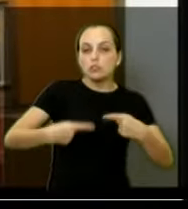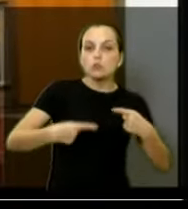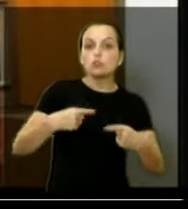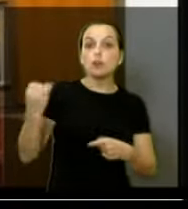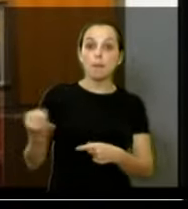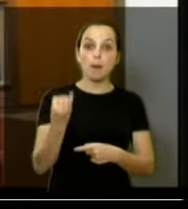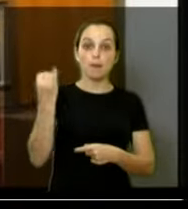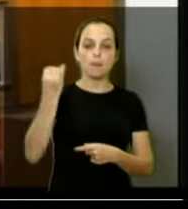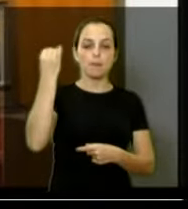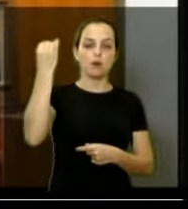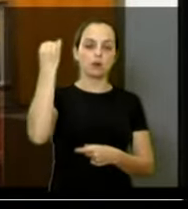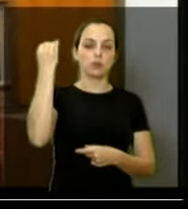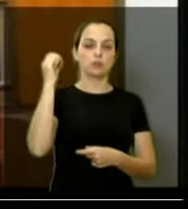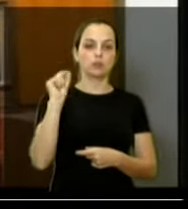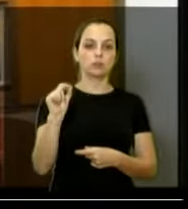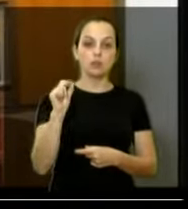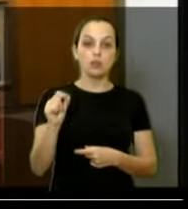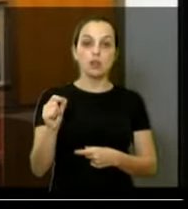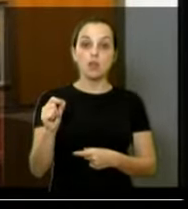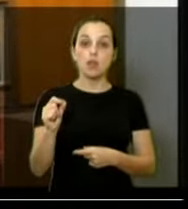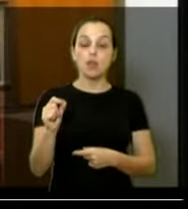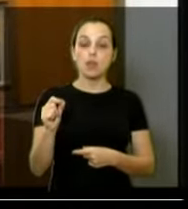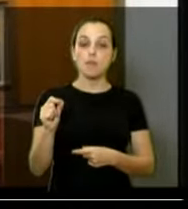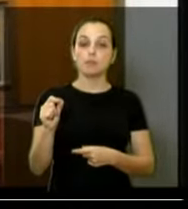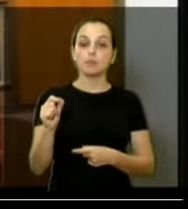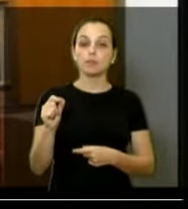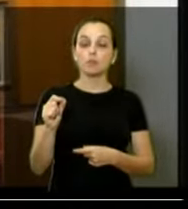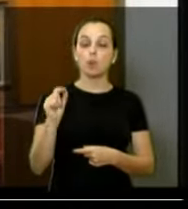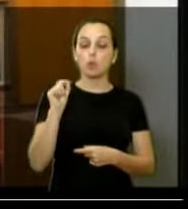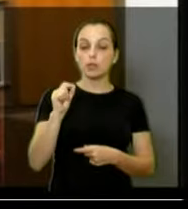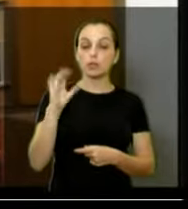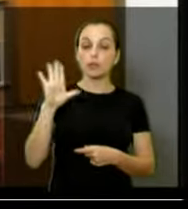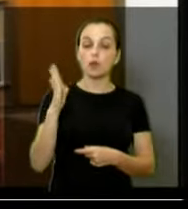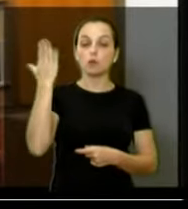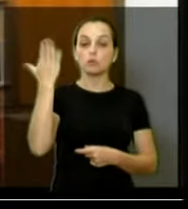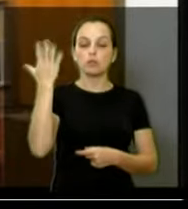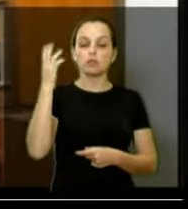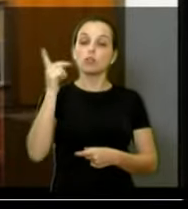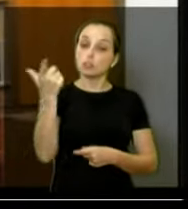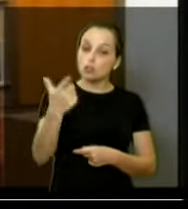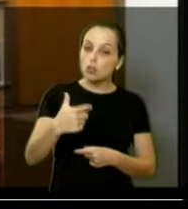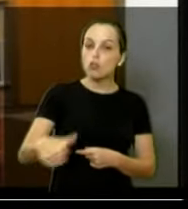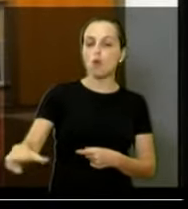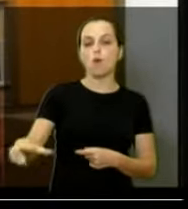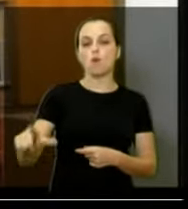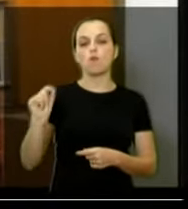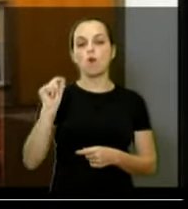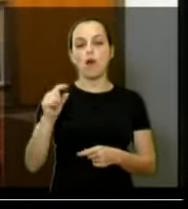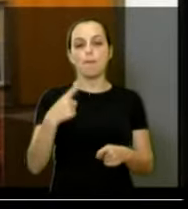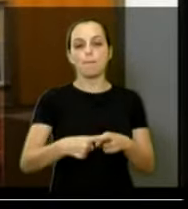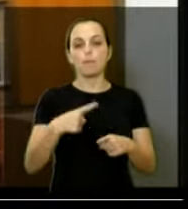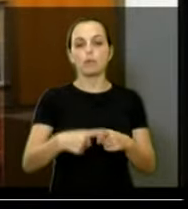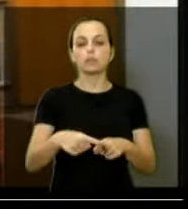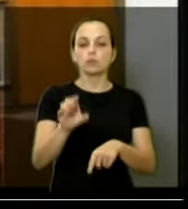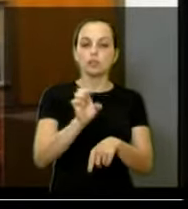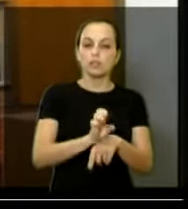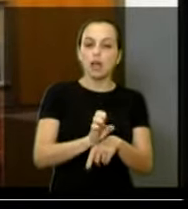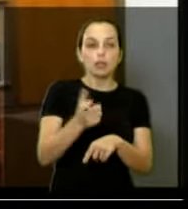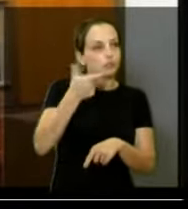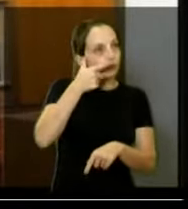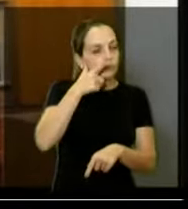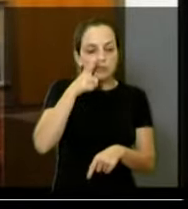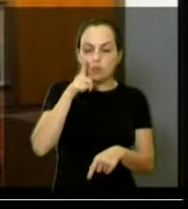importância. E o que está pegando, por incrível que pareça, mais uma vez, é porque o Estado não